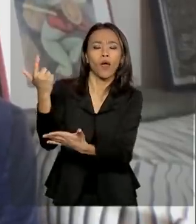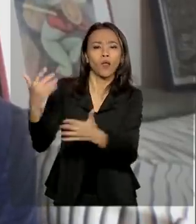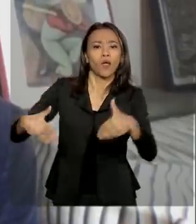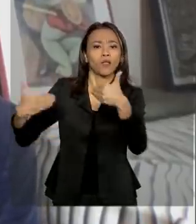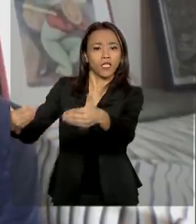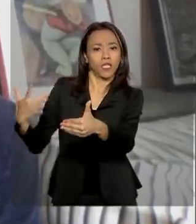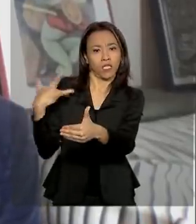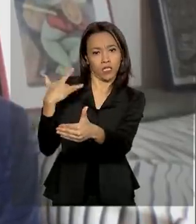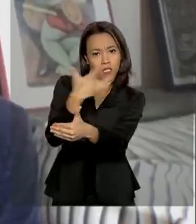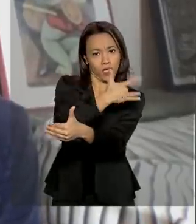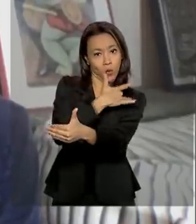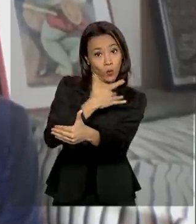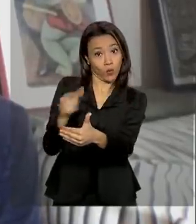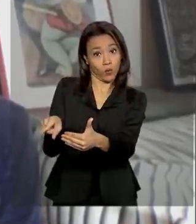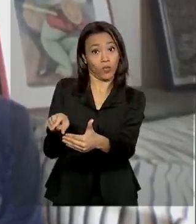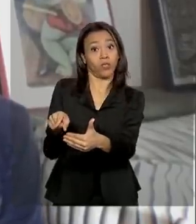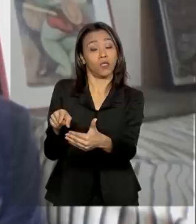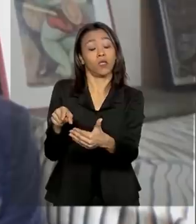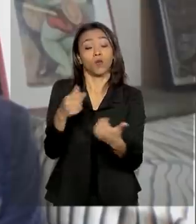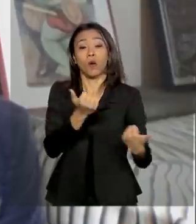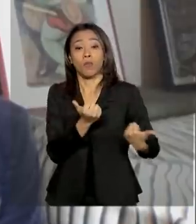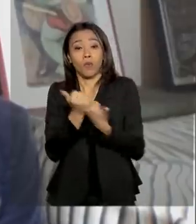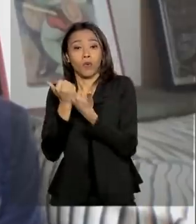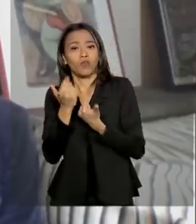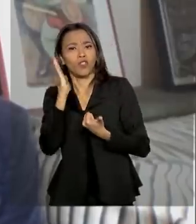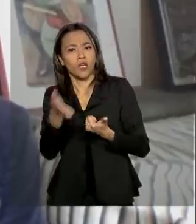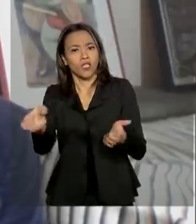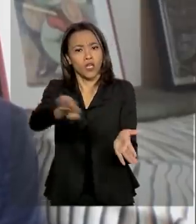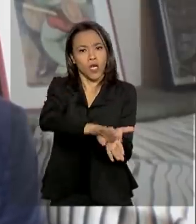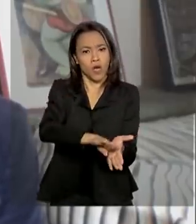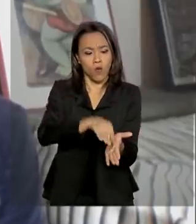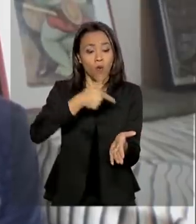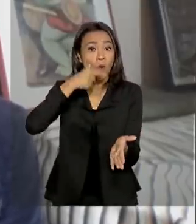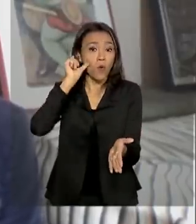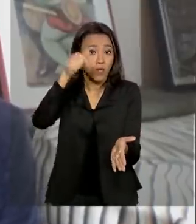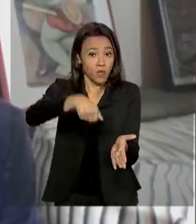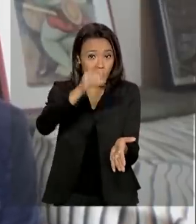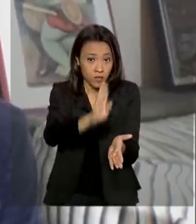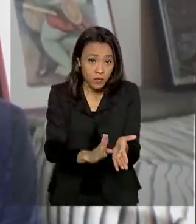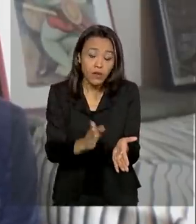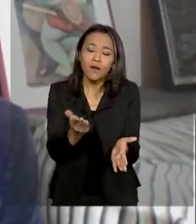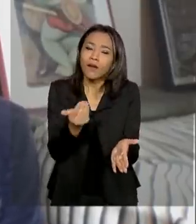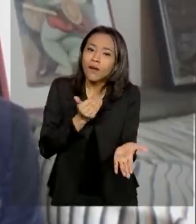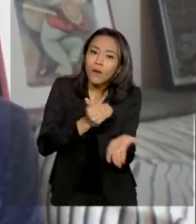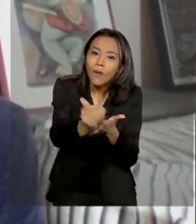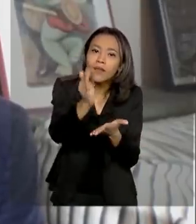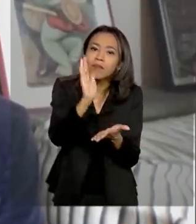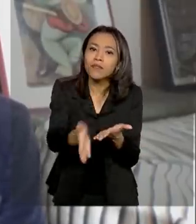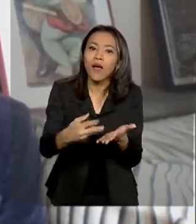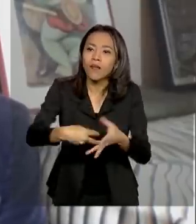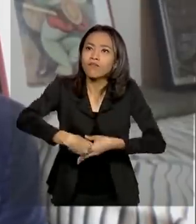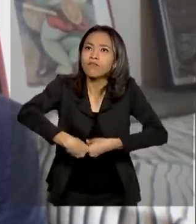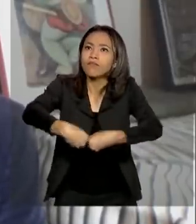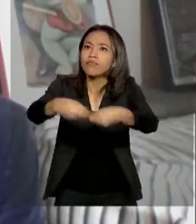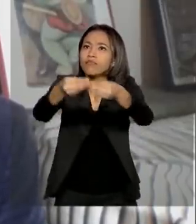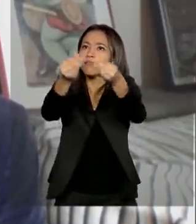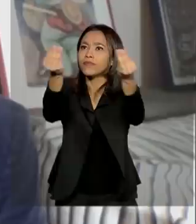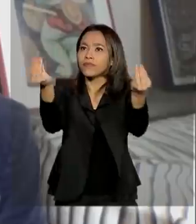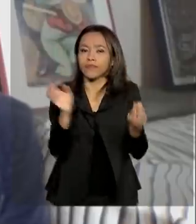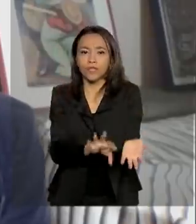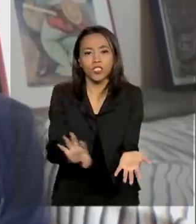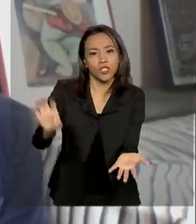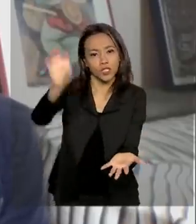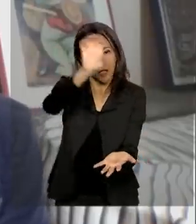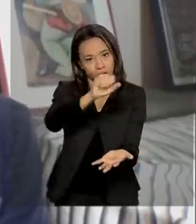Organização Pan-Americana da Saúde, chegaram ao Brasil ontem. Eles começam a ser distribuídos para os estados brasileiros